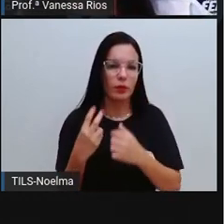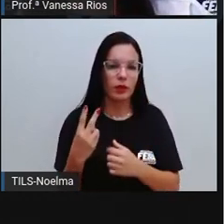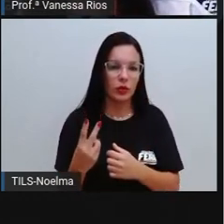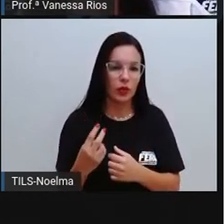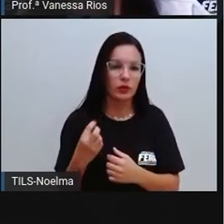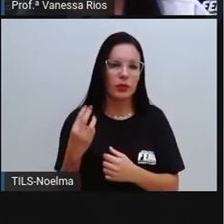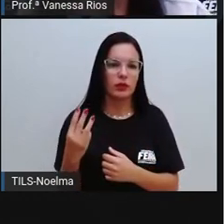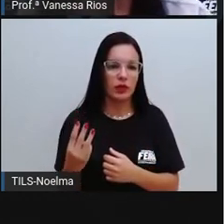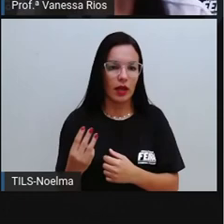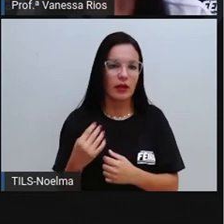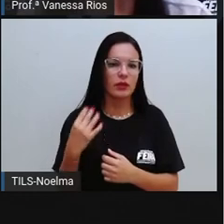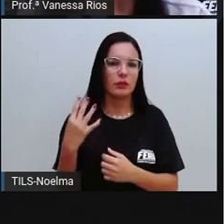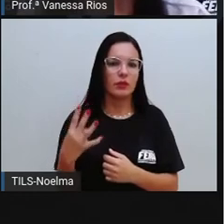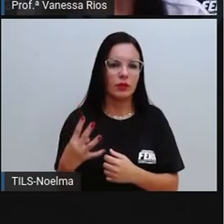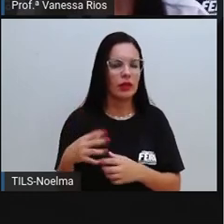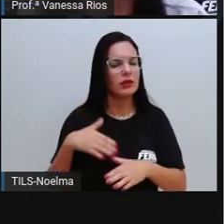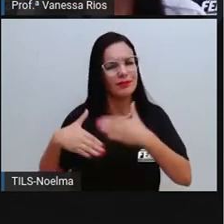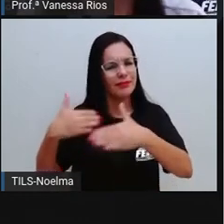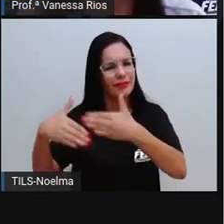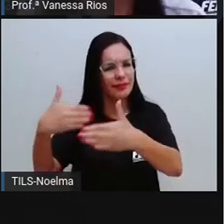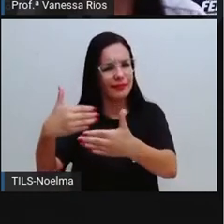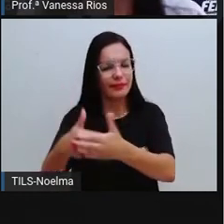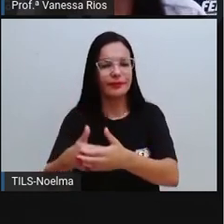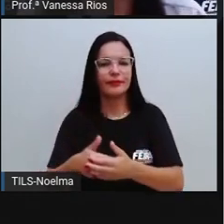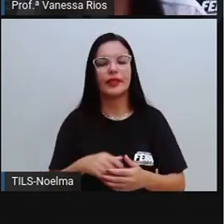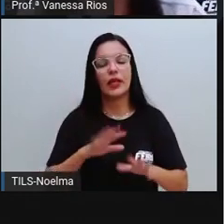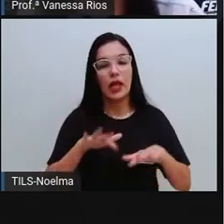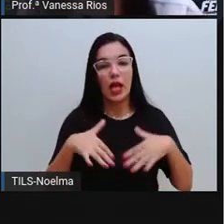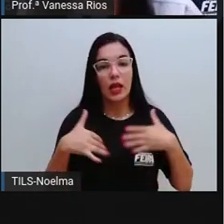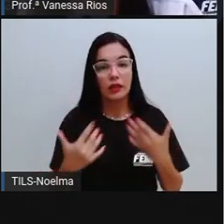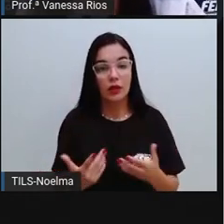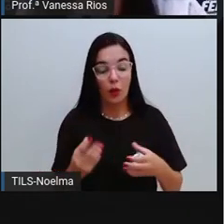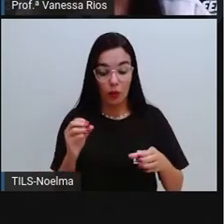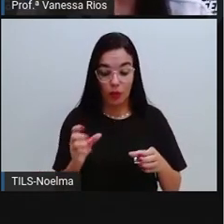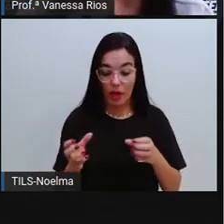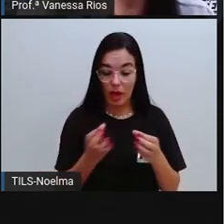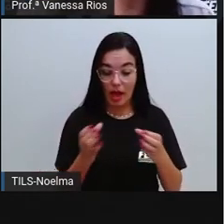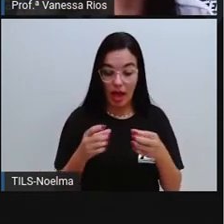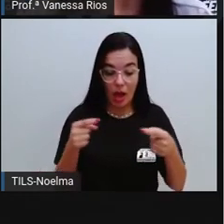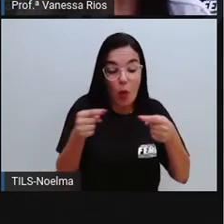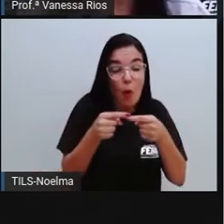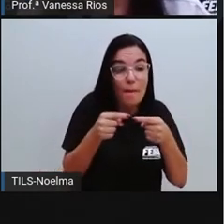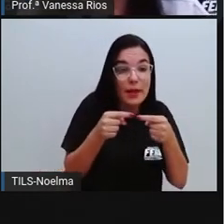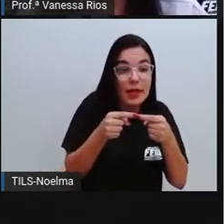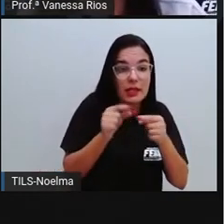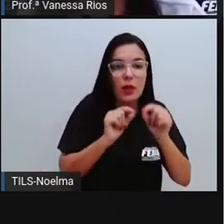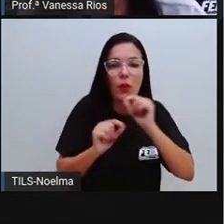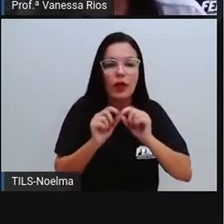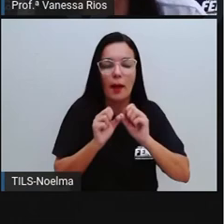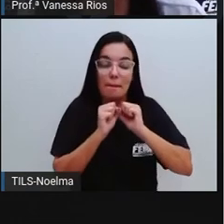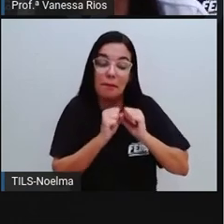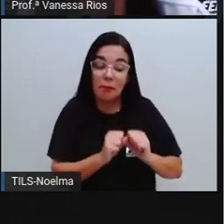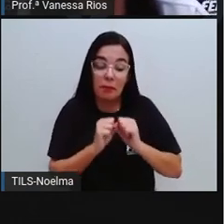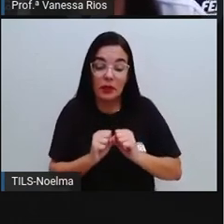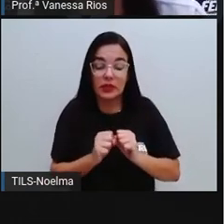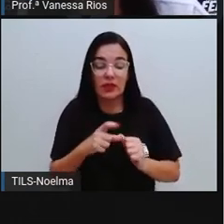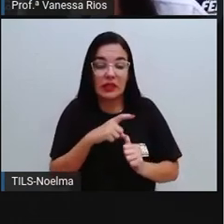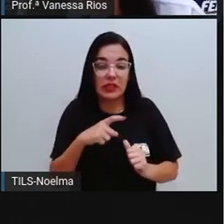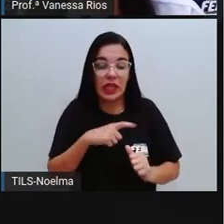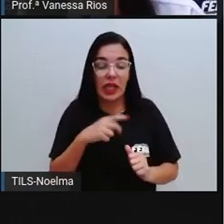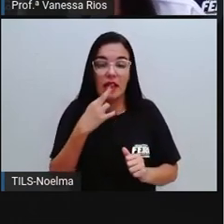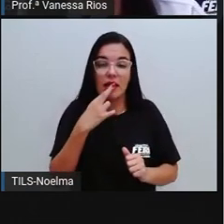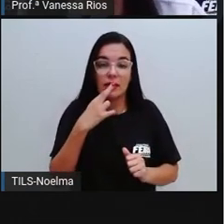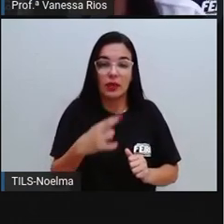o 2, o 3, e assim por diante. Então, dentro dessa combinação de possíveis resultados, a gente